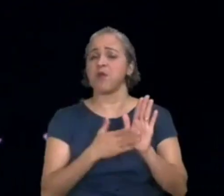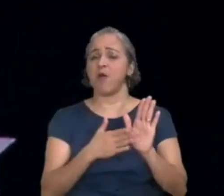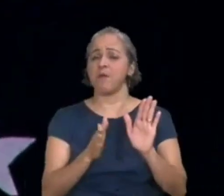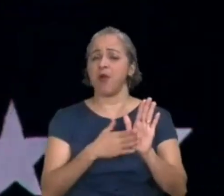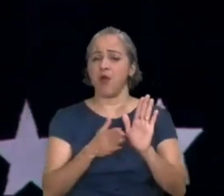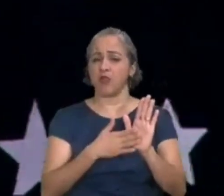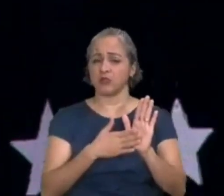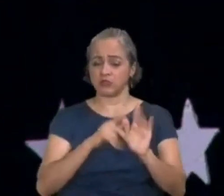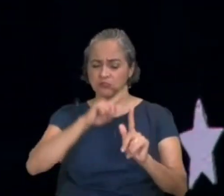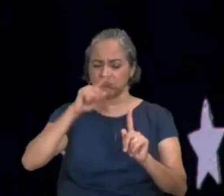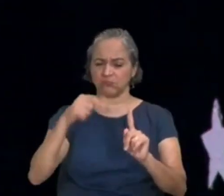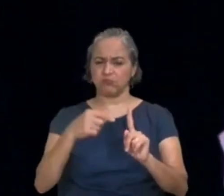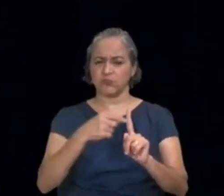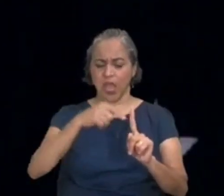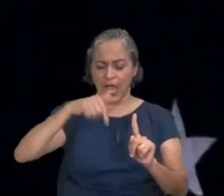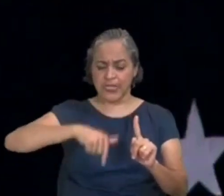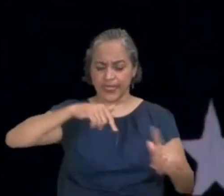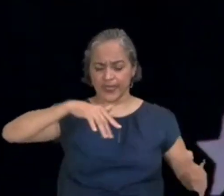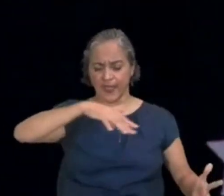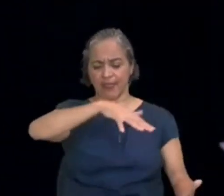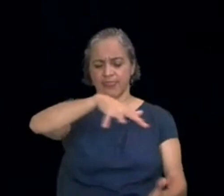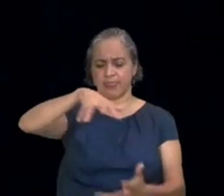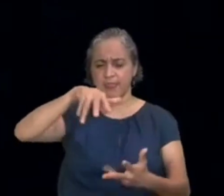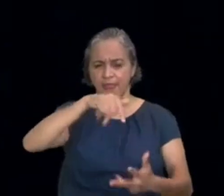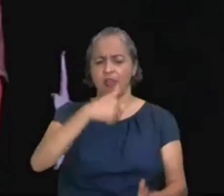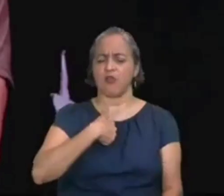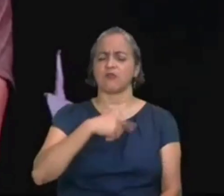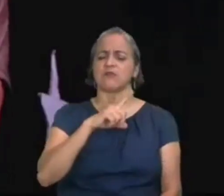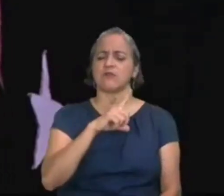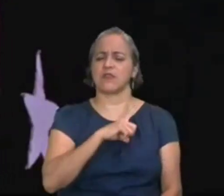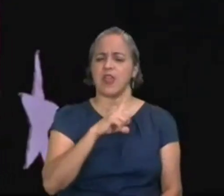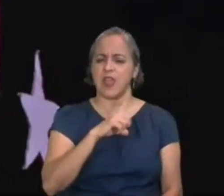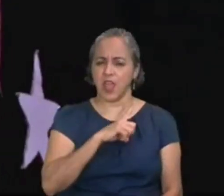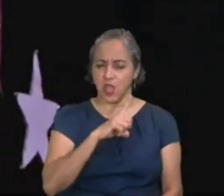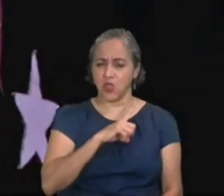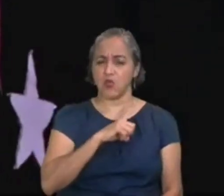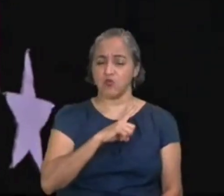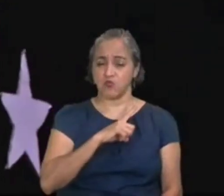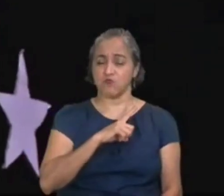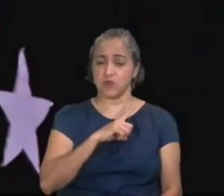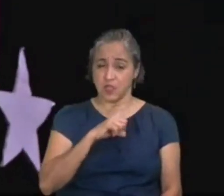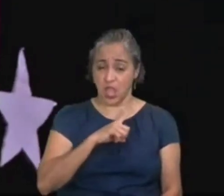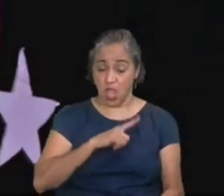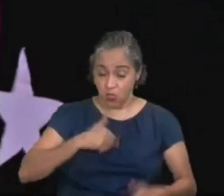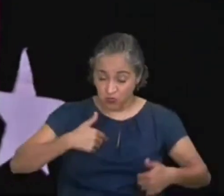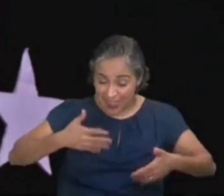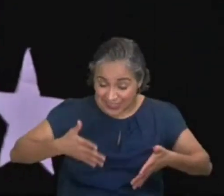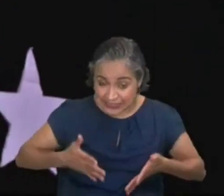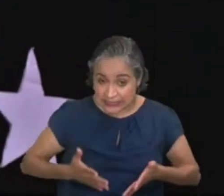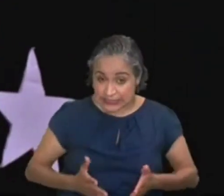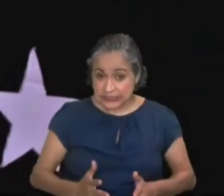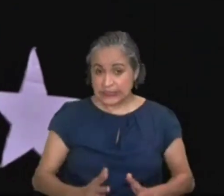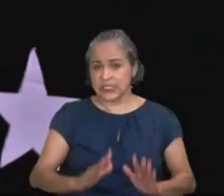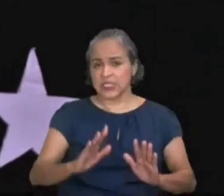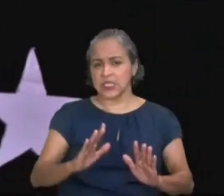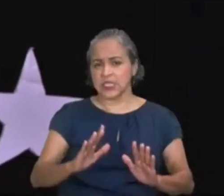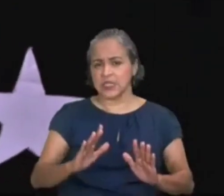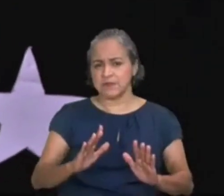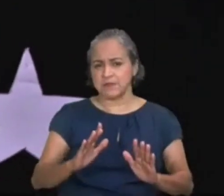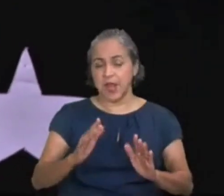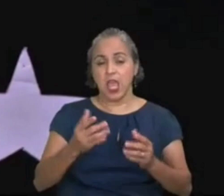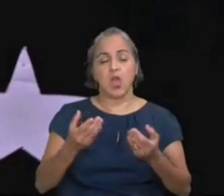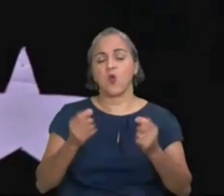terra e eu tenho uma missão e eu nasci para